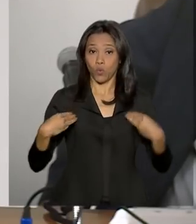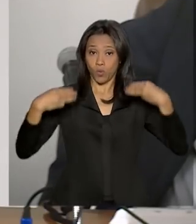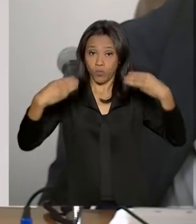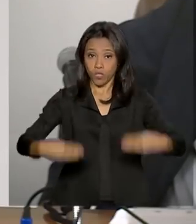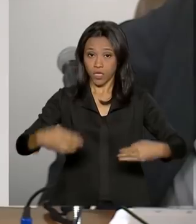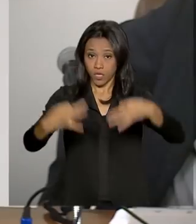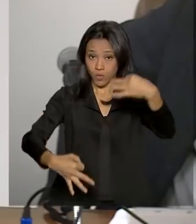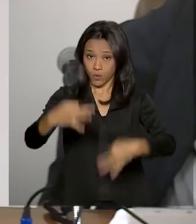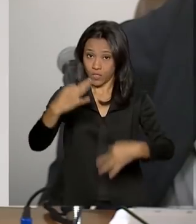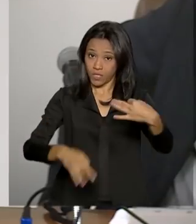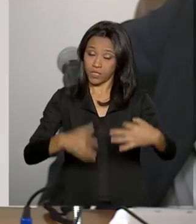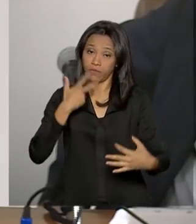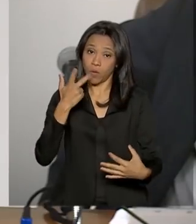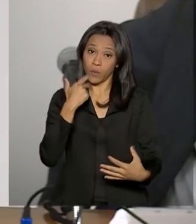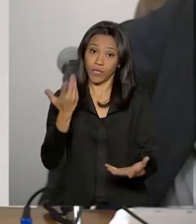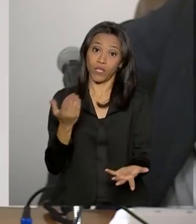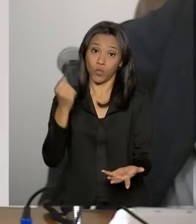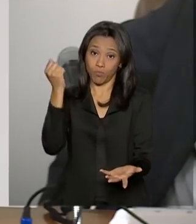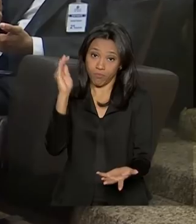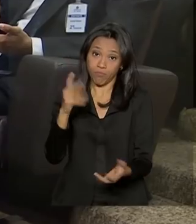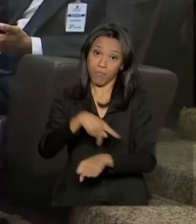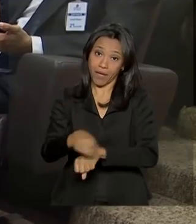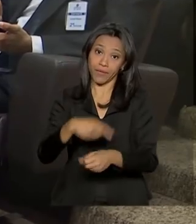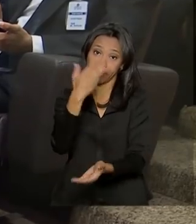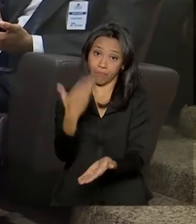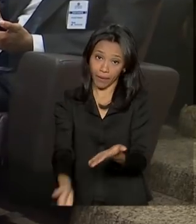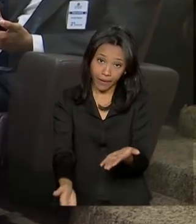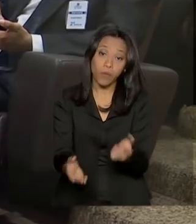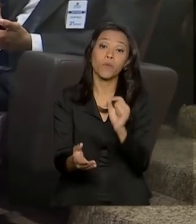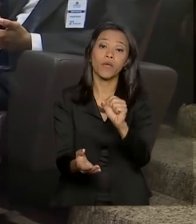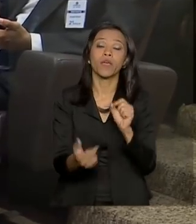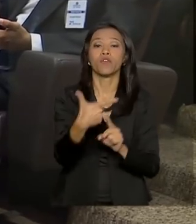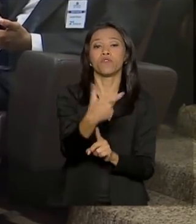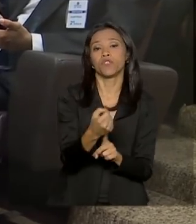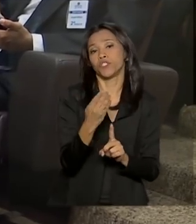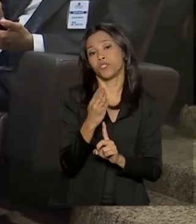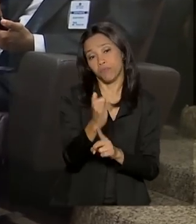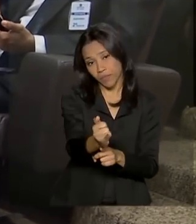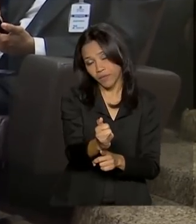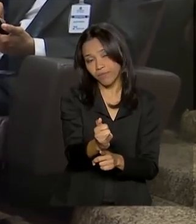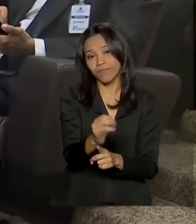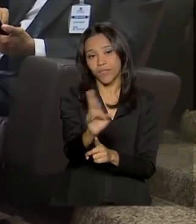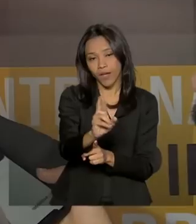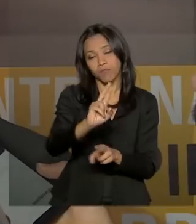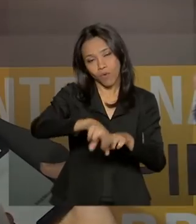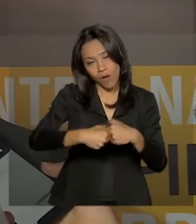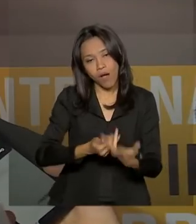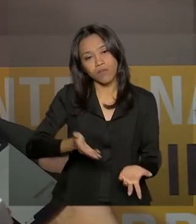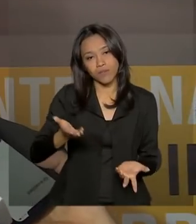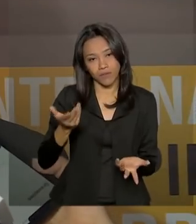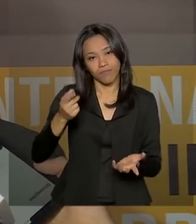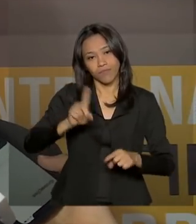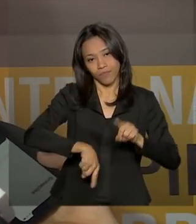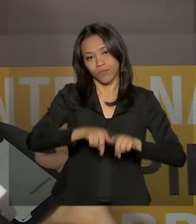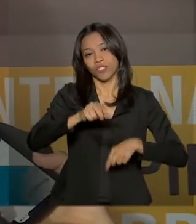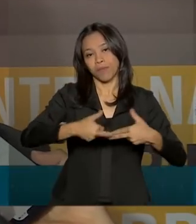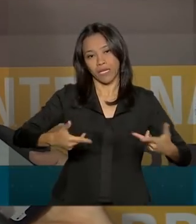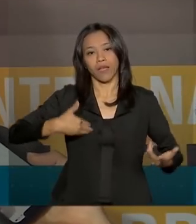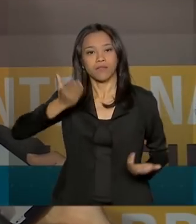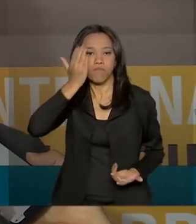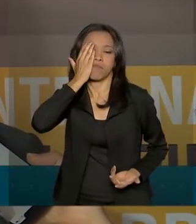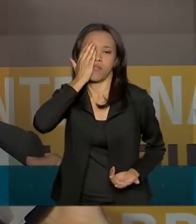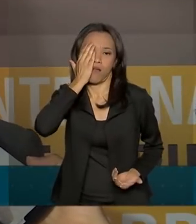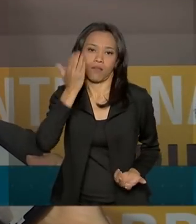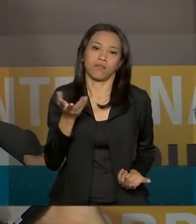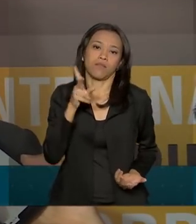é que o país perca, no mínimo por ano, 20 bilhões de reais por conta da pirataria. Hoje, a atividade criminosa se